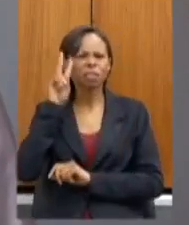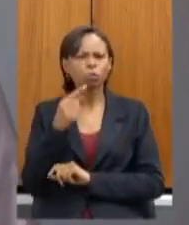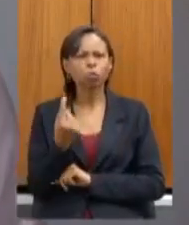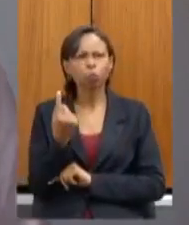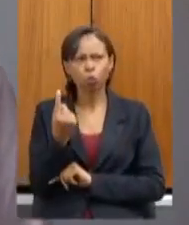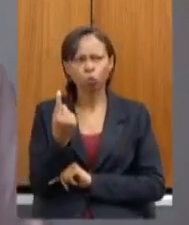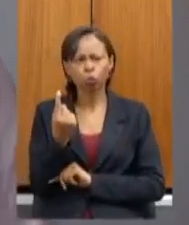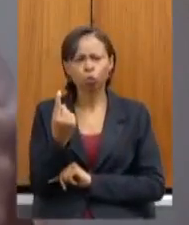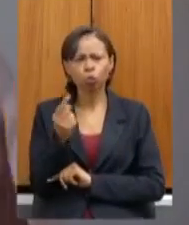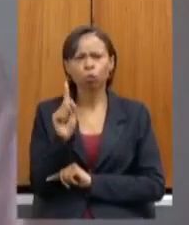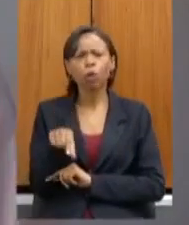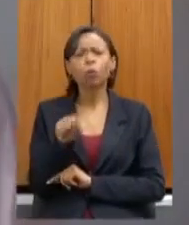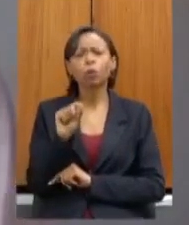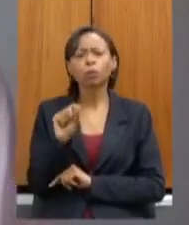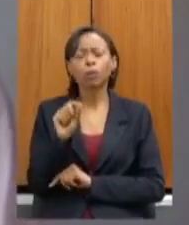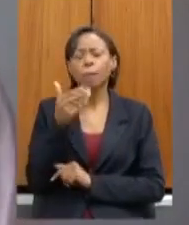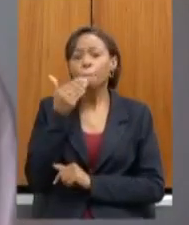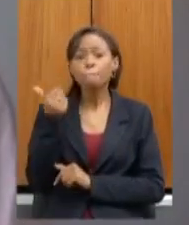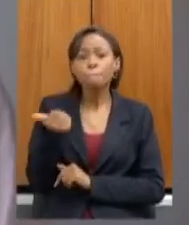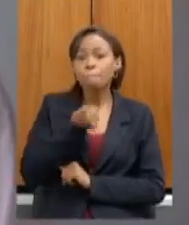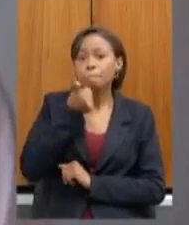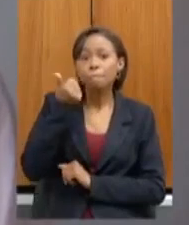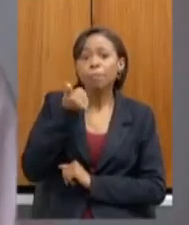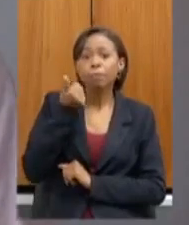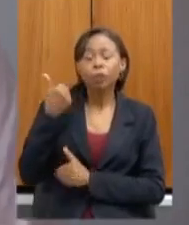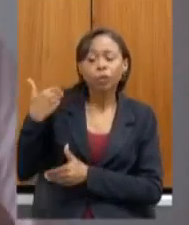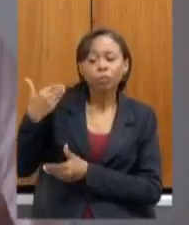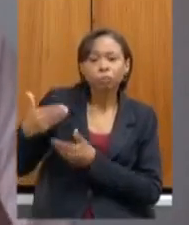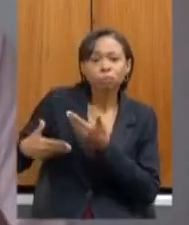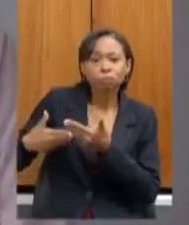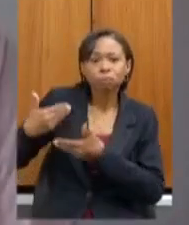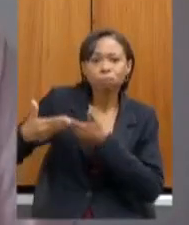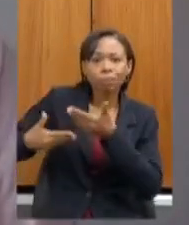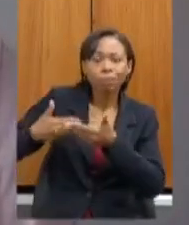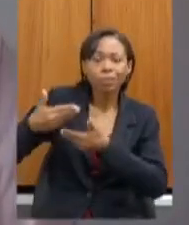que foi a melhoria do processo de